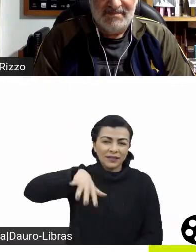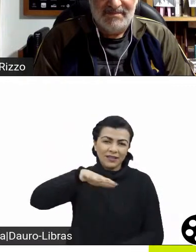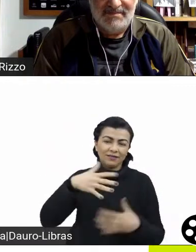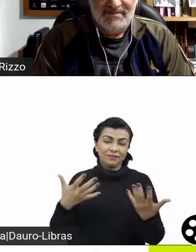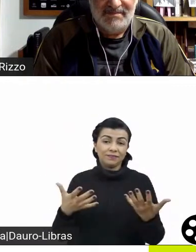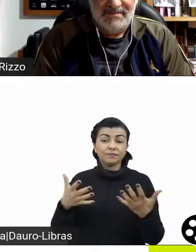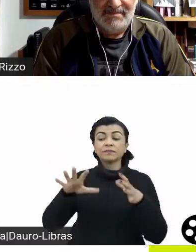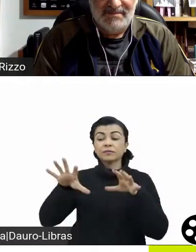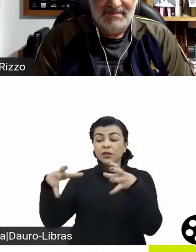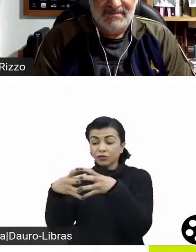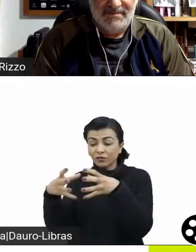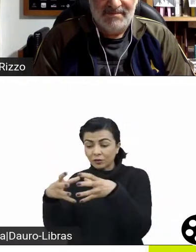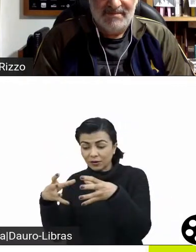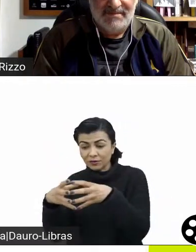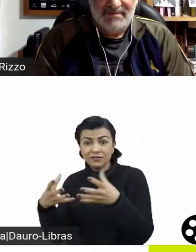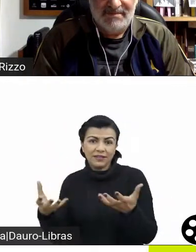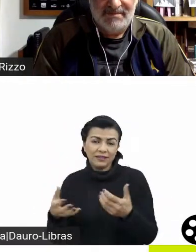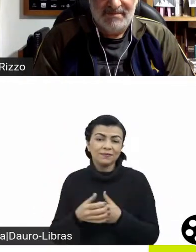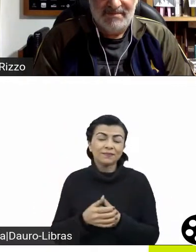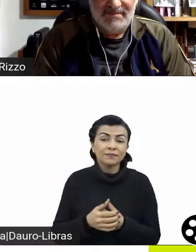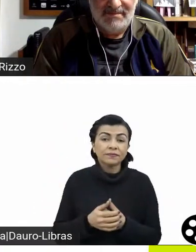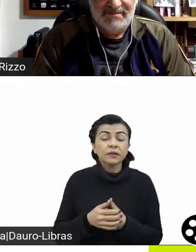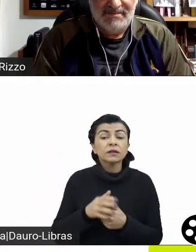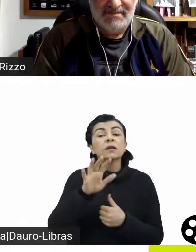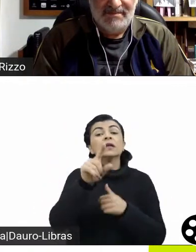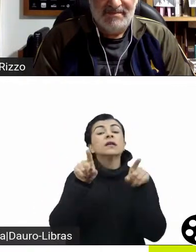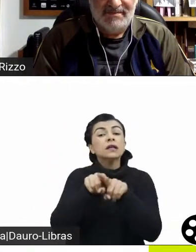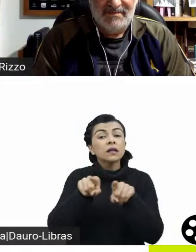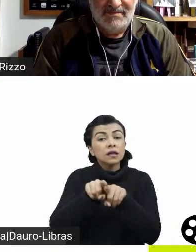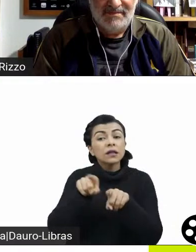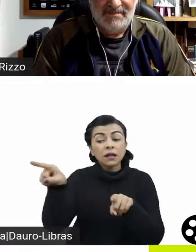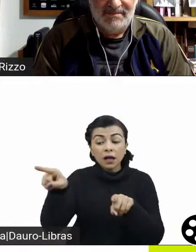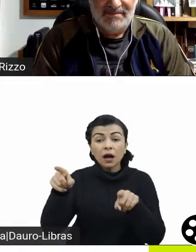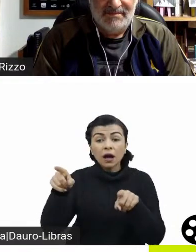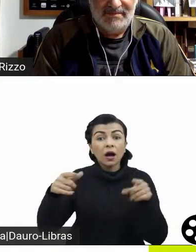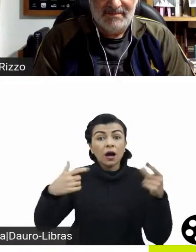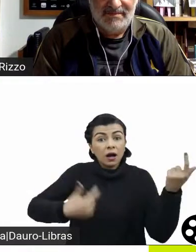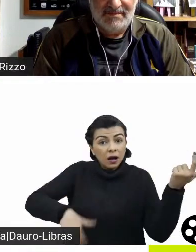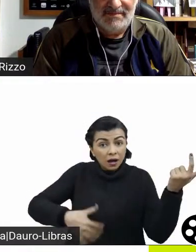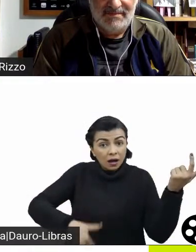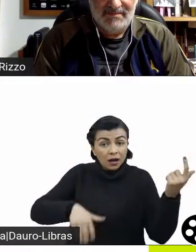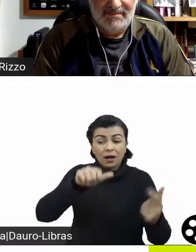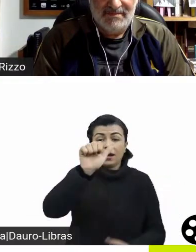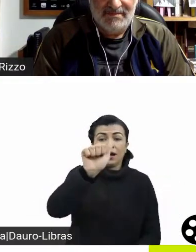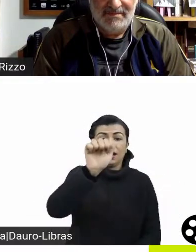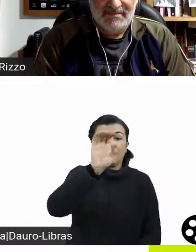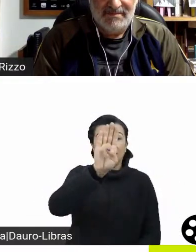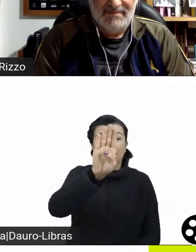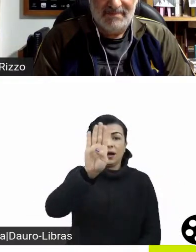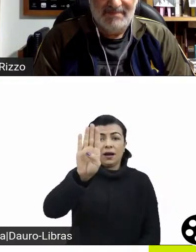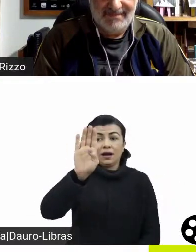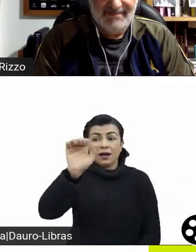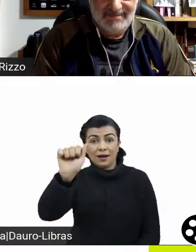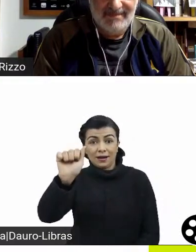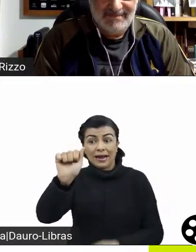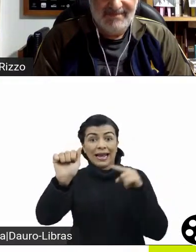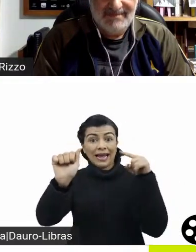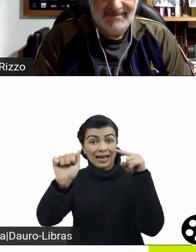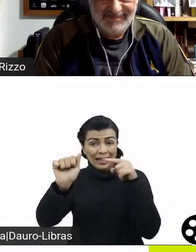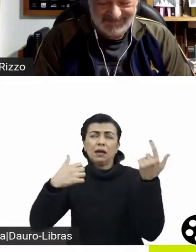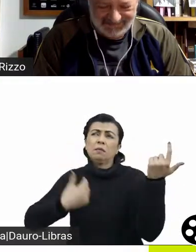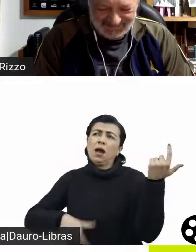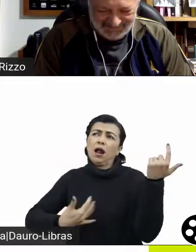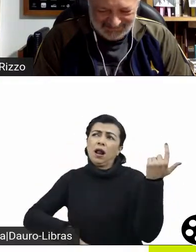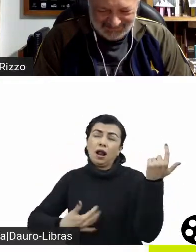jovial, muito jovem, resgata uma banda que, porventura, eles eram crianças quando ela tocava ainda.